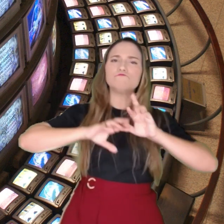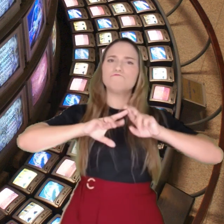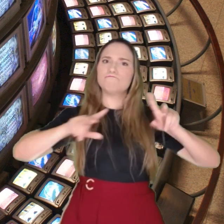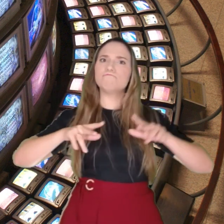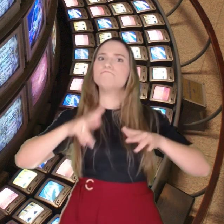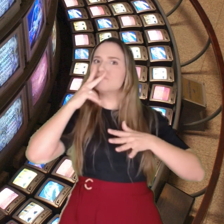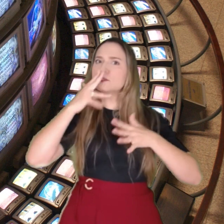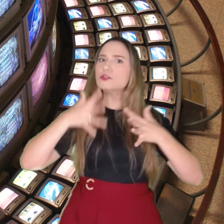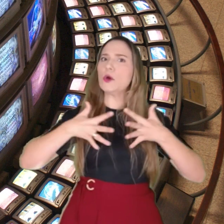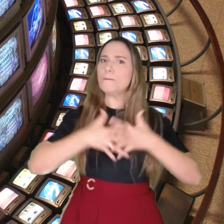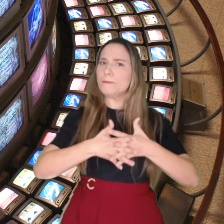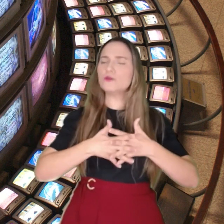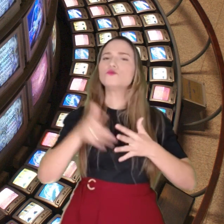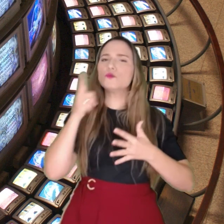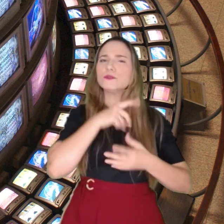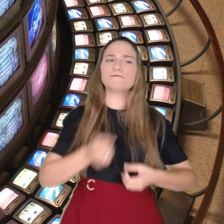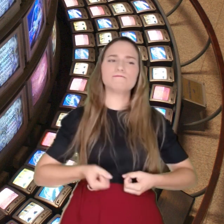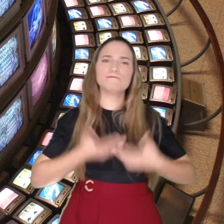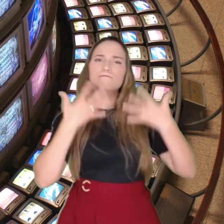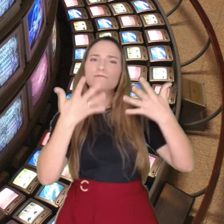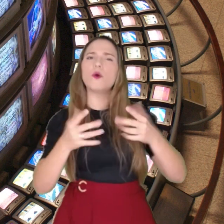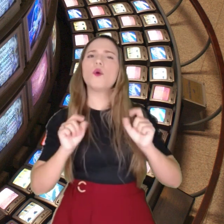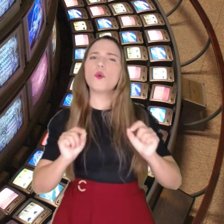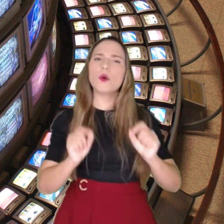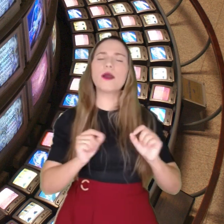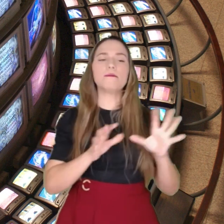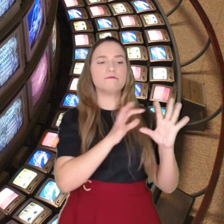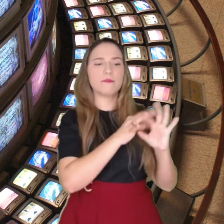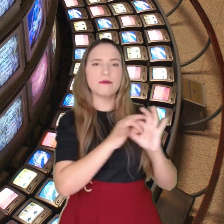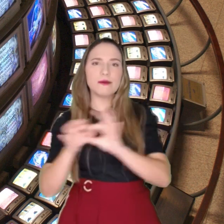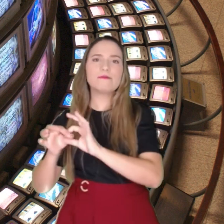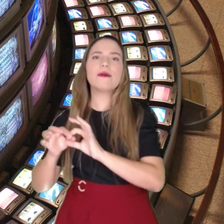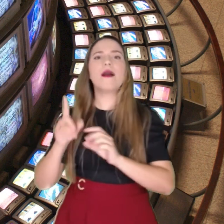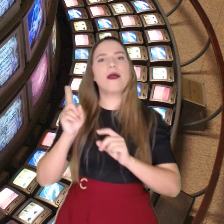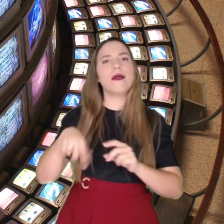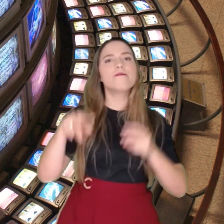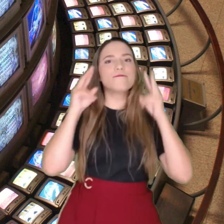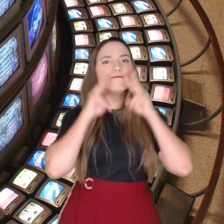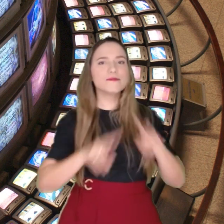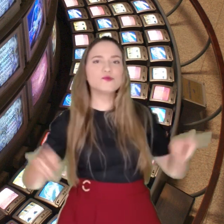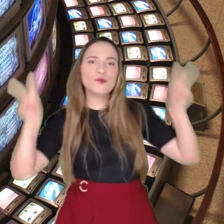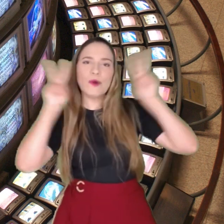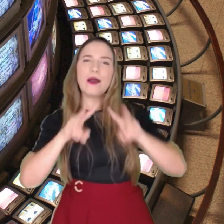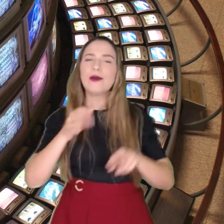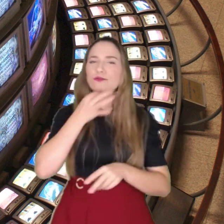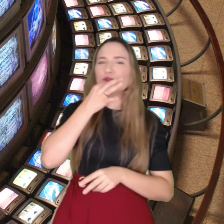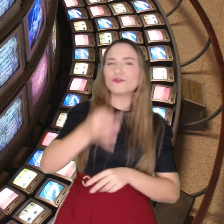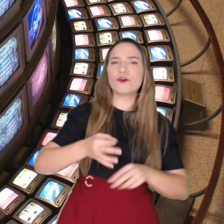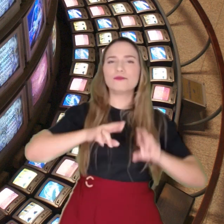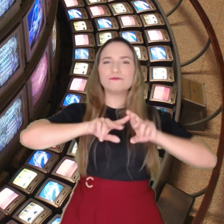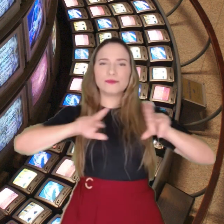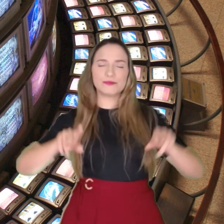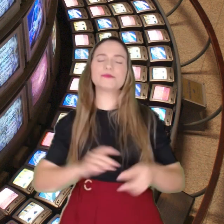conceitos complexos por meio da combinação de elementos visuais e sonoros.